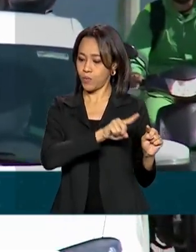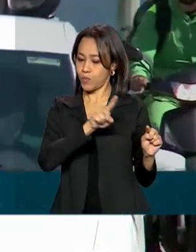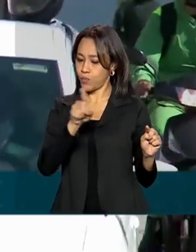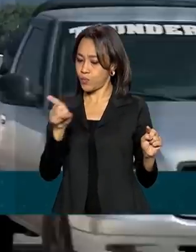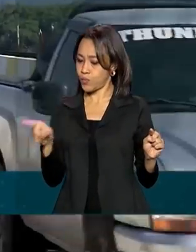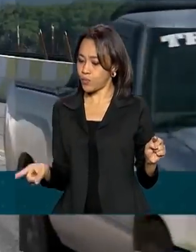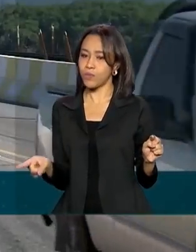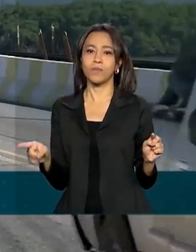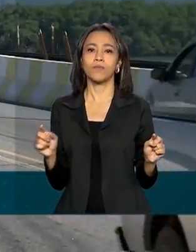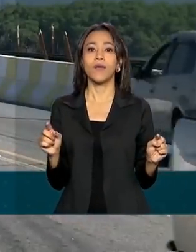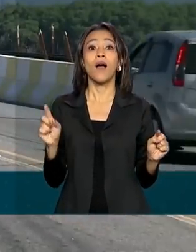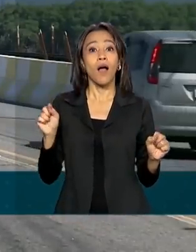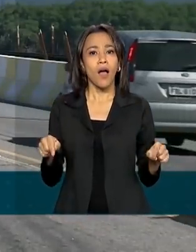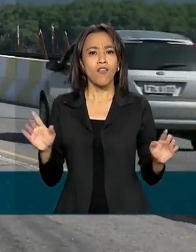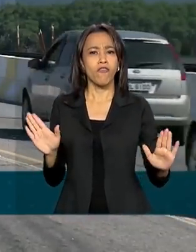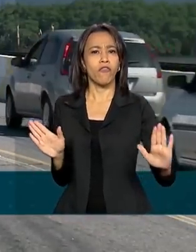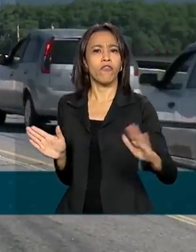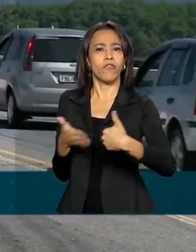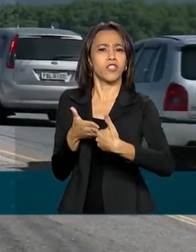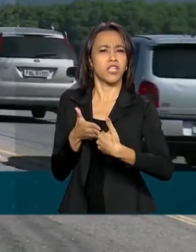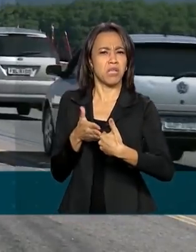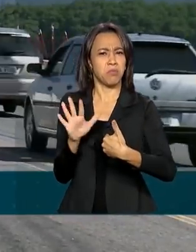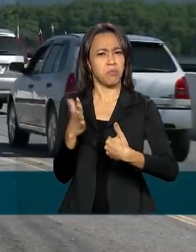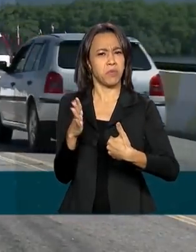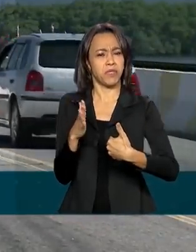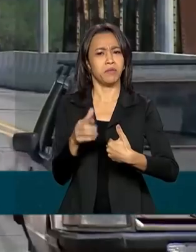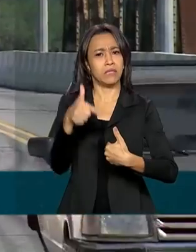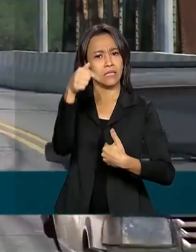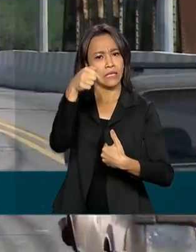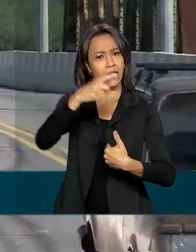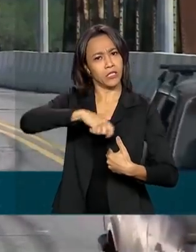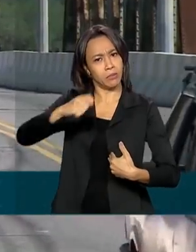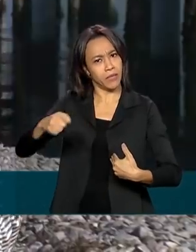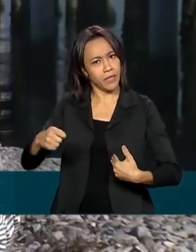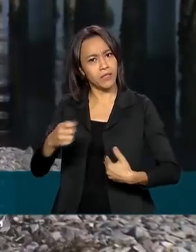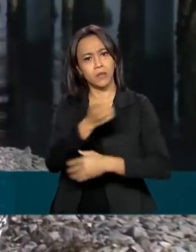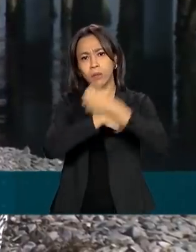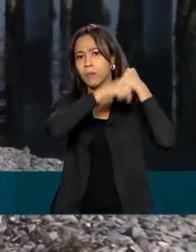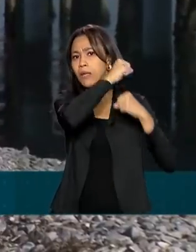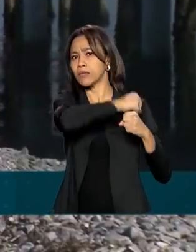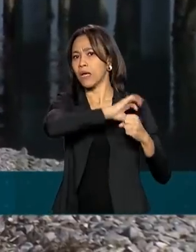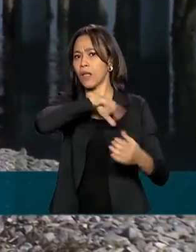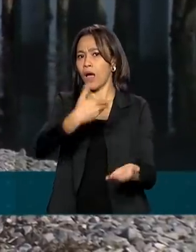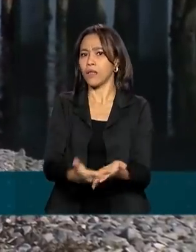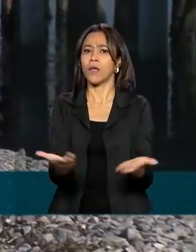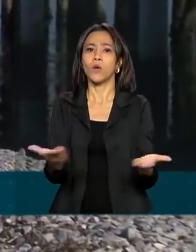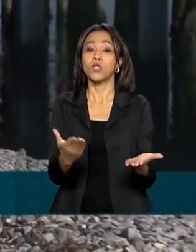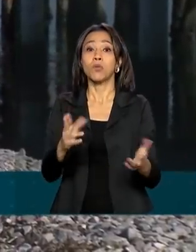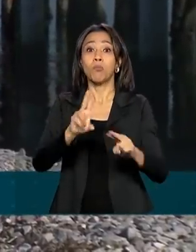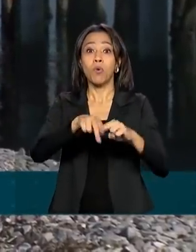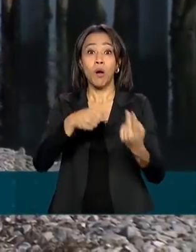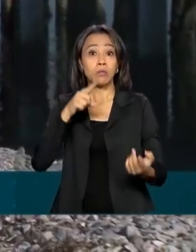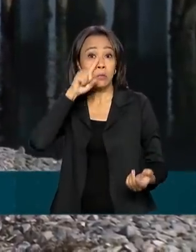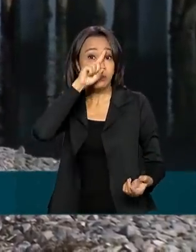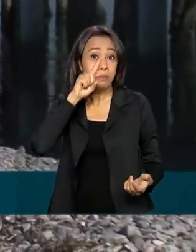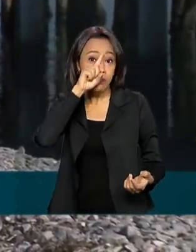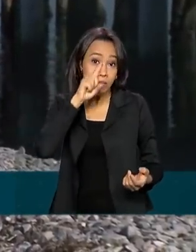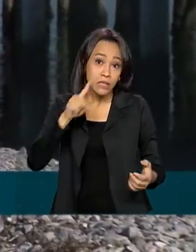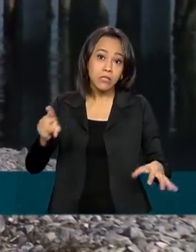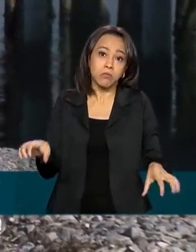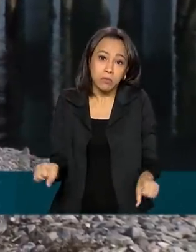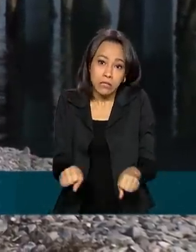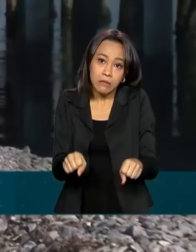continente chegou a ficar fechada por sete meses, do final do ano passado até meados deste ano, por conta do risco de colapso da